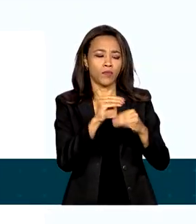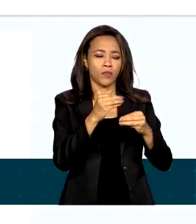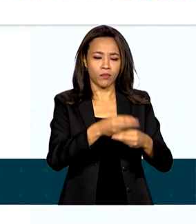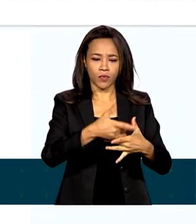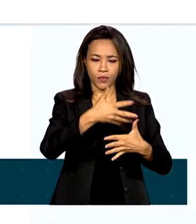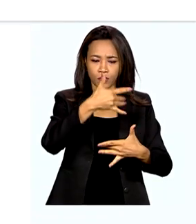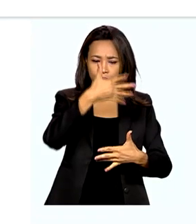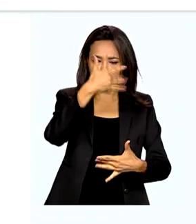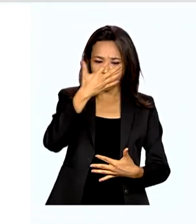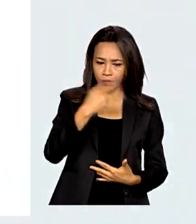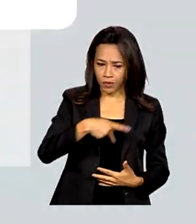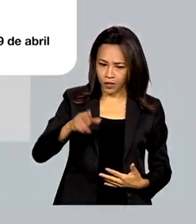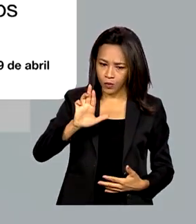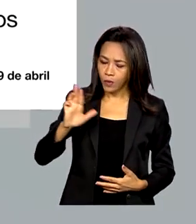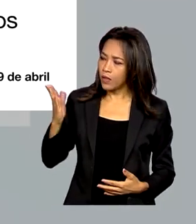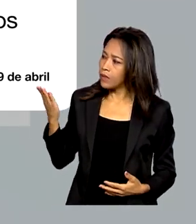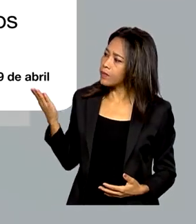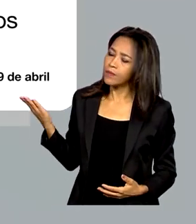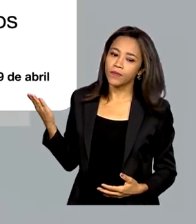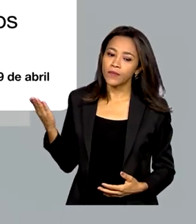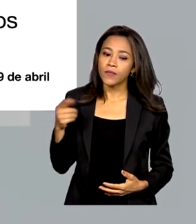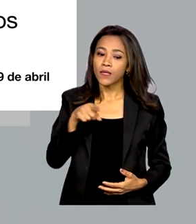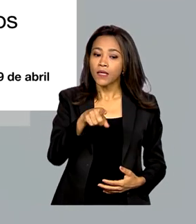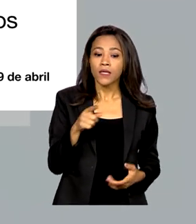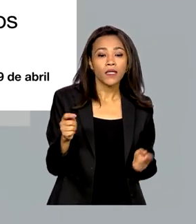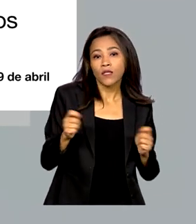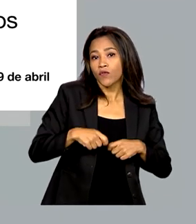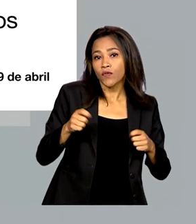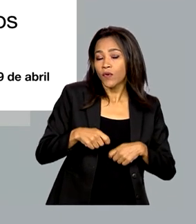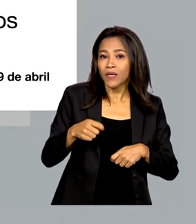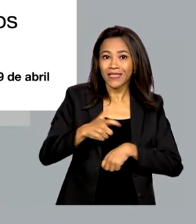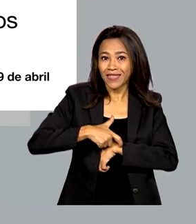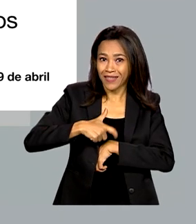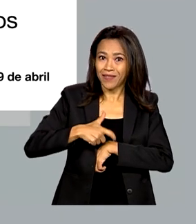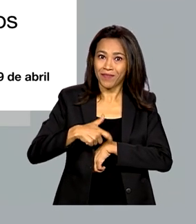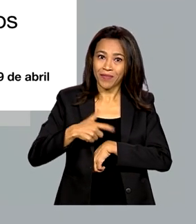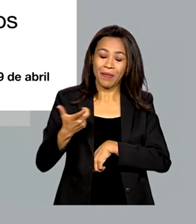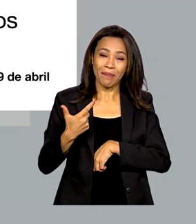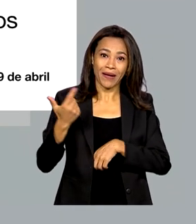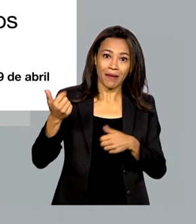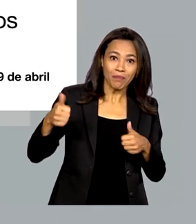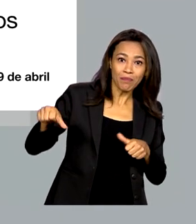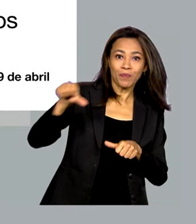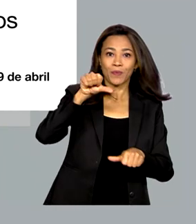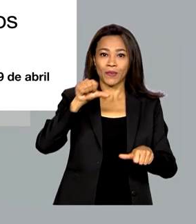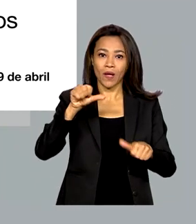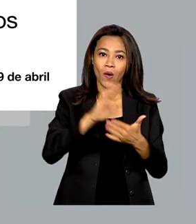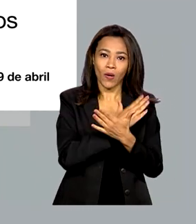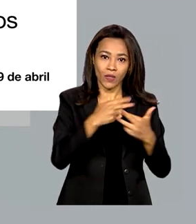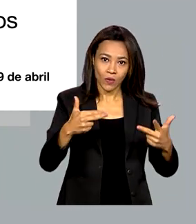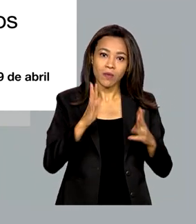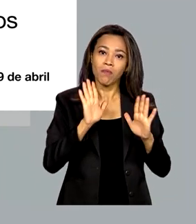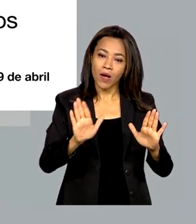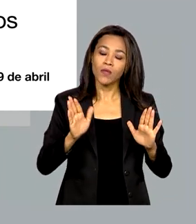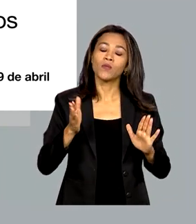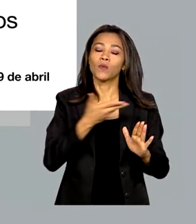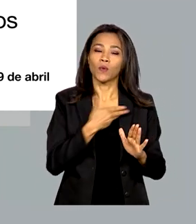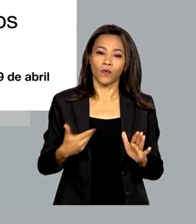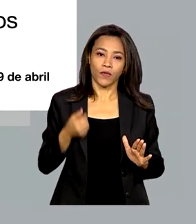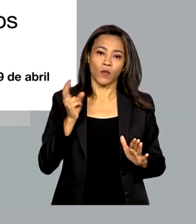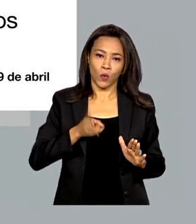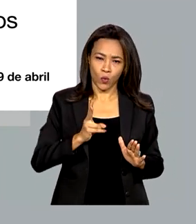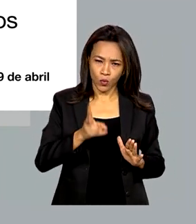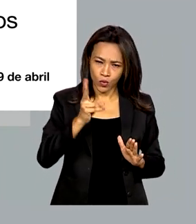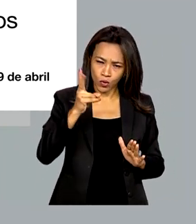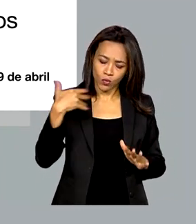ele disse que não foram suficientes para o governo reverter os problemas da gestão anterior, mas que o governo continua e seguirá firme na